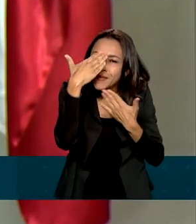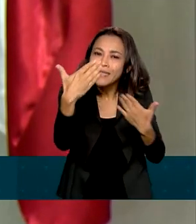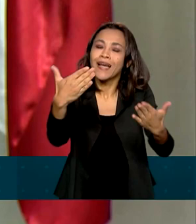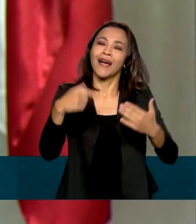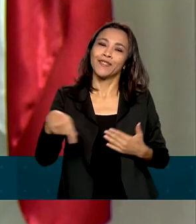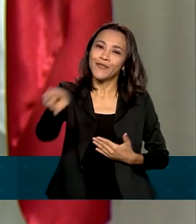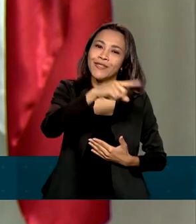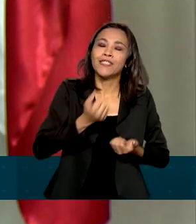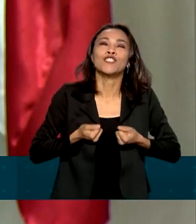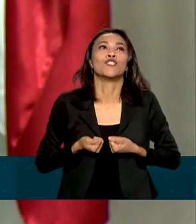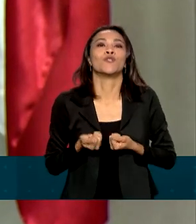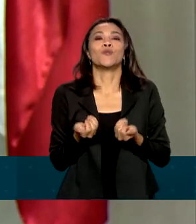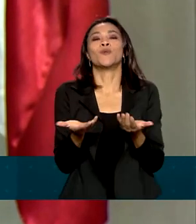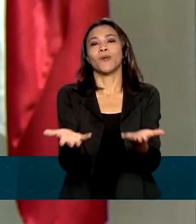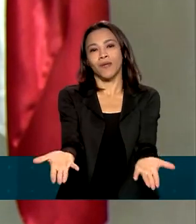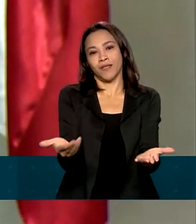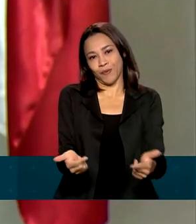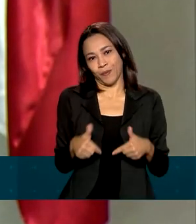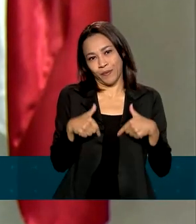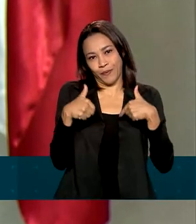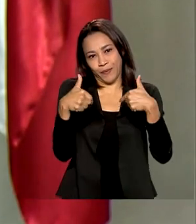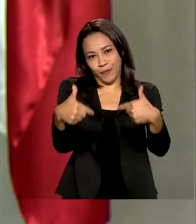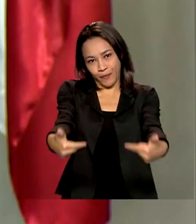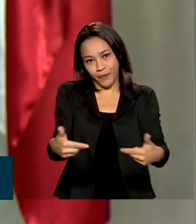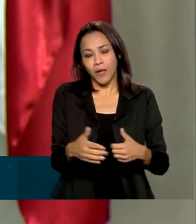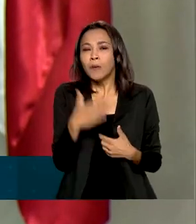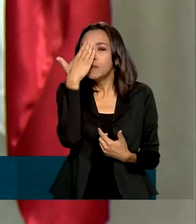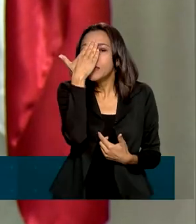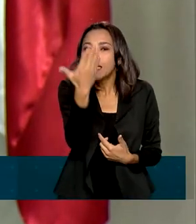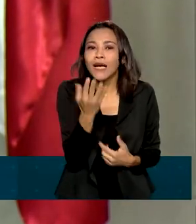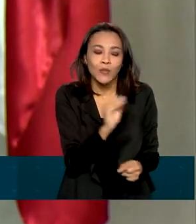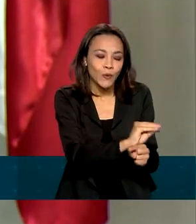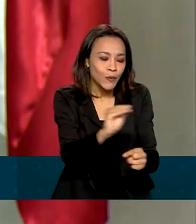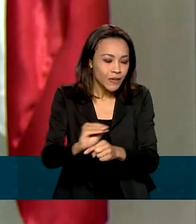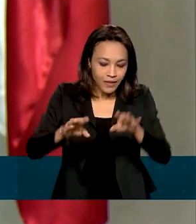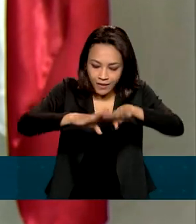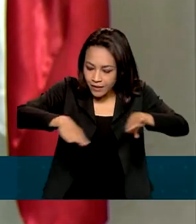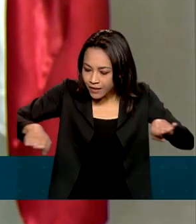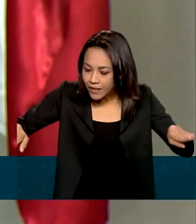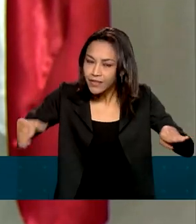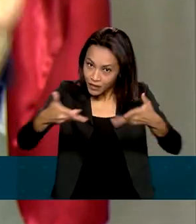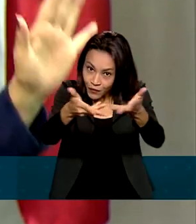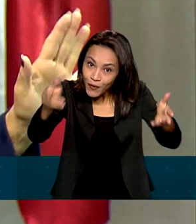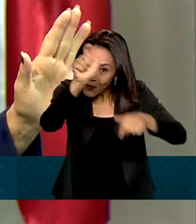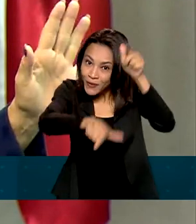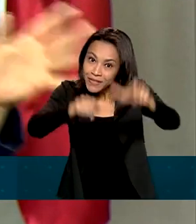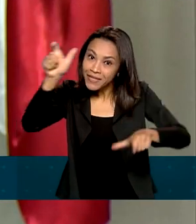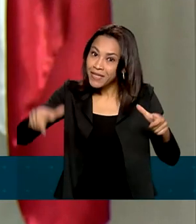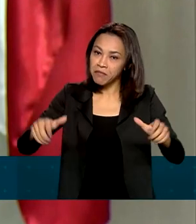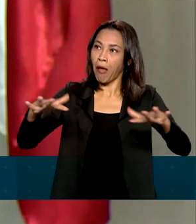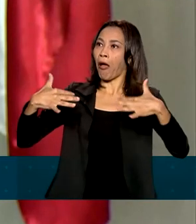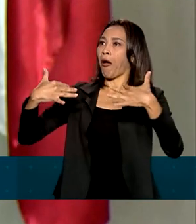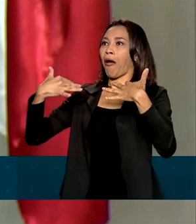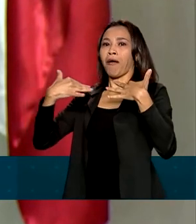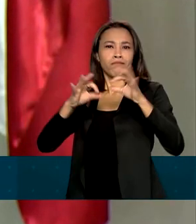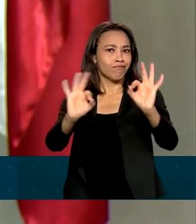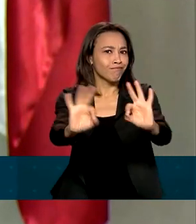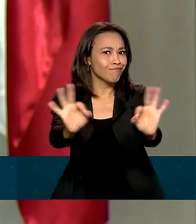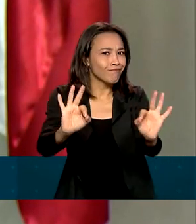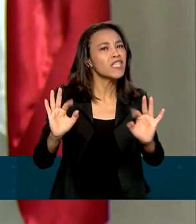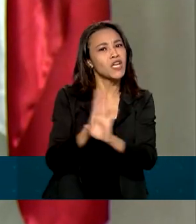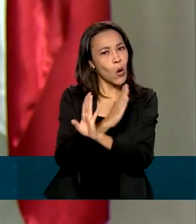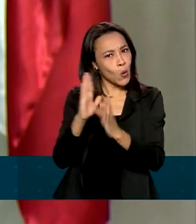estarem se entregando. Obrigada por estarem cuidando de crianças. E muitos de vocês sem nenhum reconhecimento e alguns até